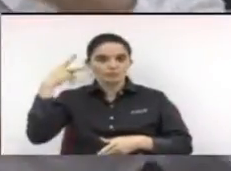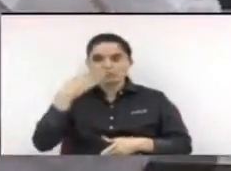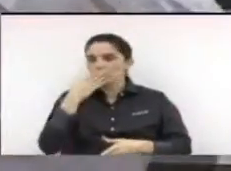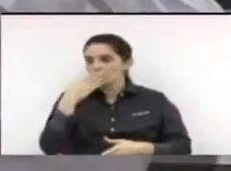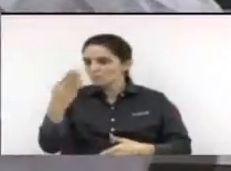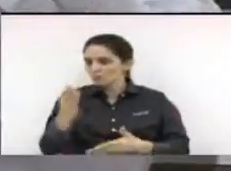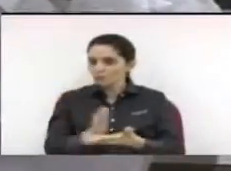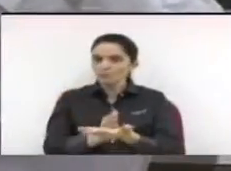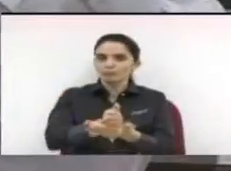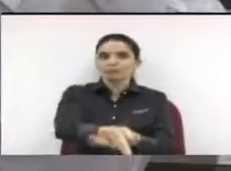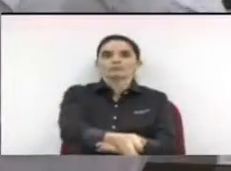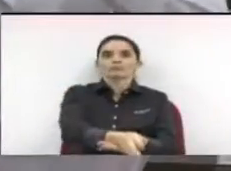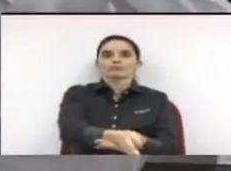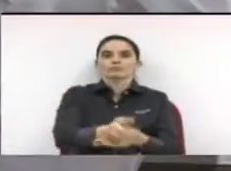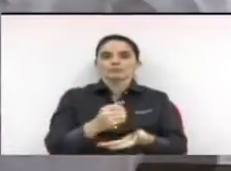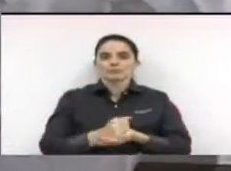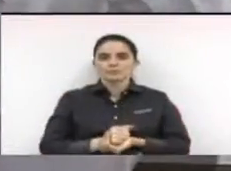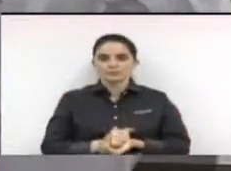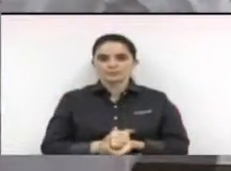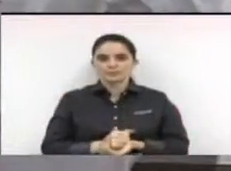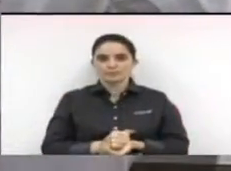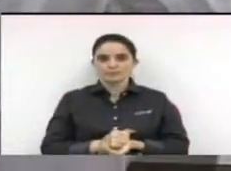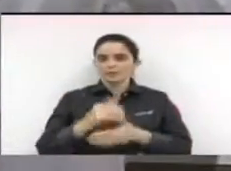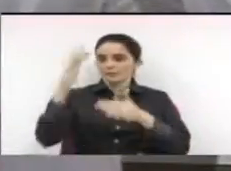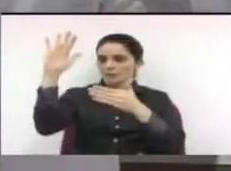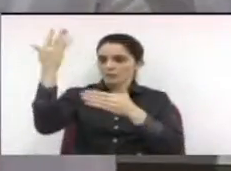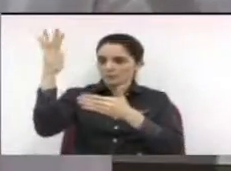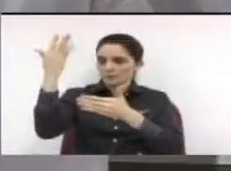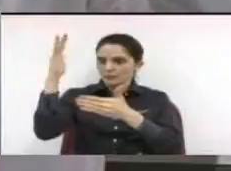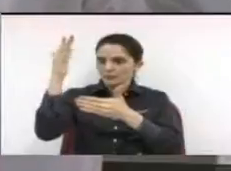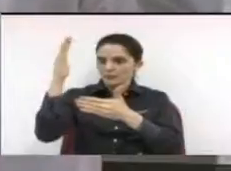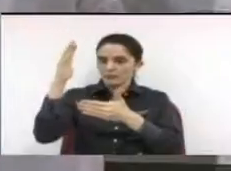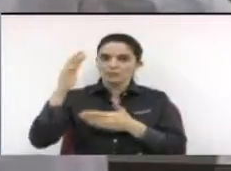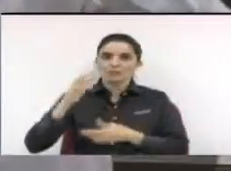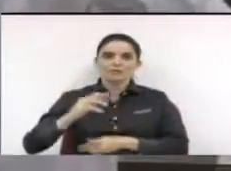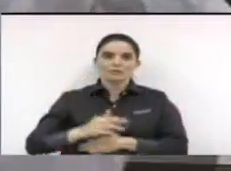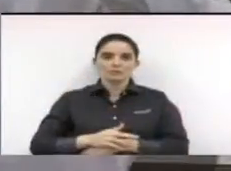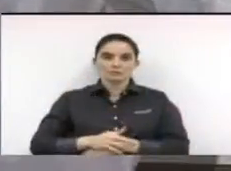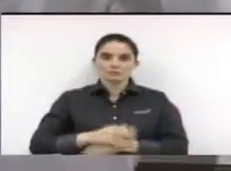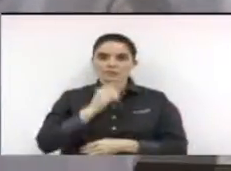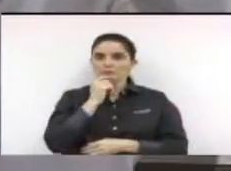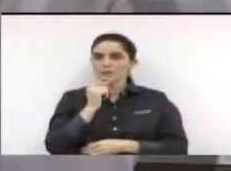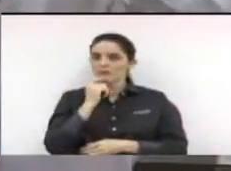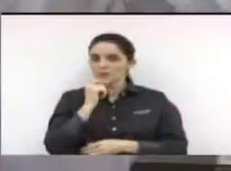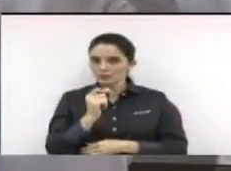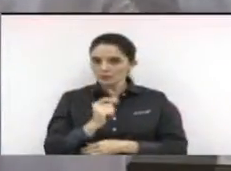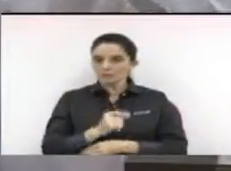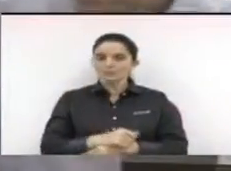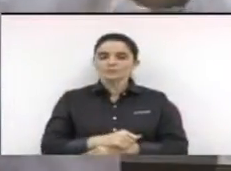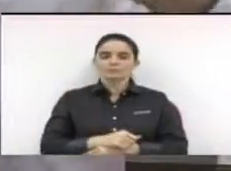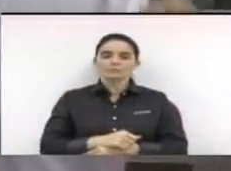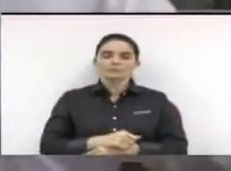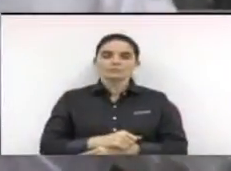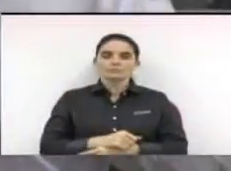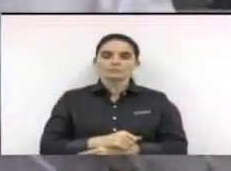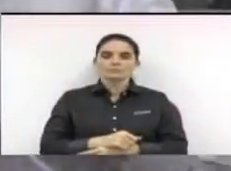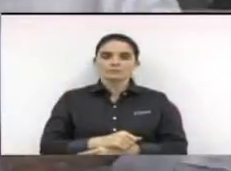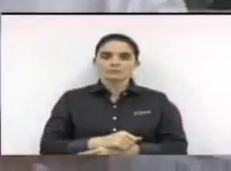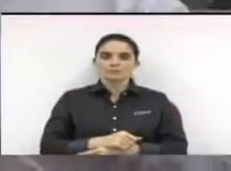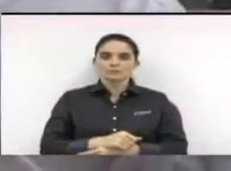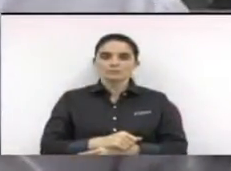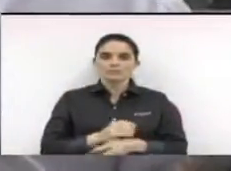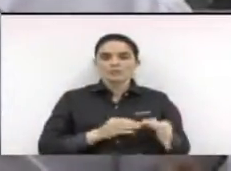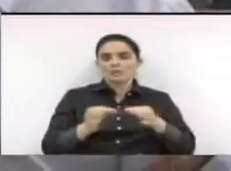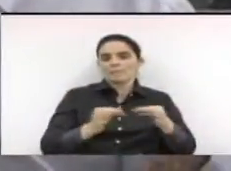de todos os senhores vereadores. E quero parabenizar o doutor Raul, que já é um defensor dessa prática há anos